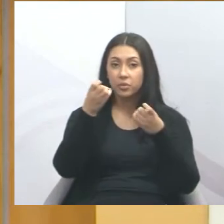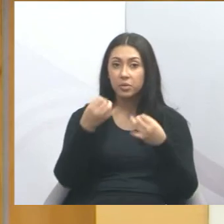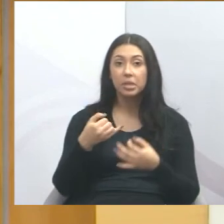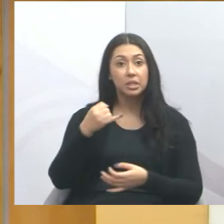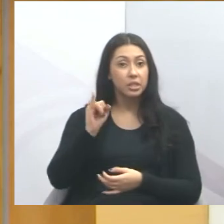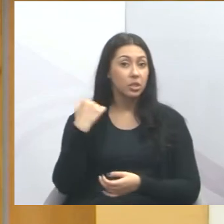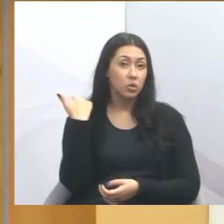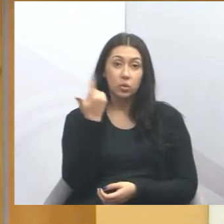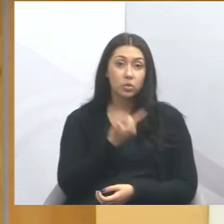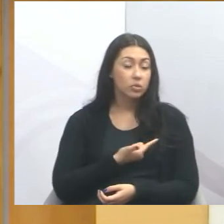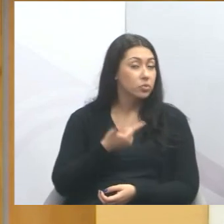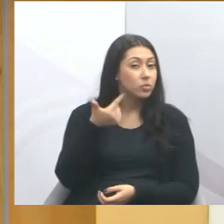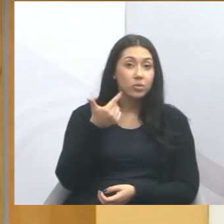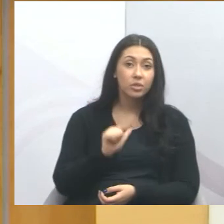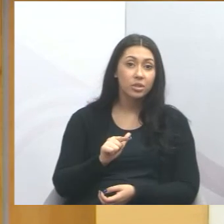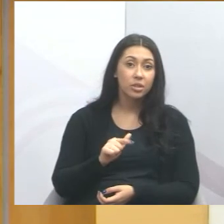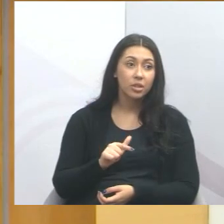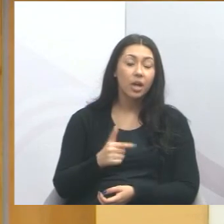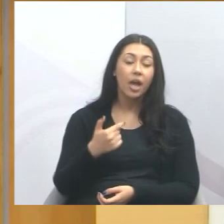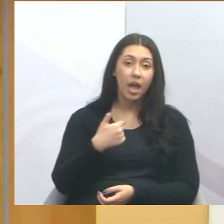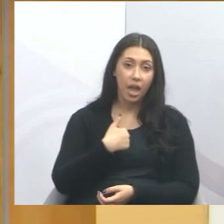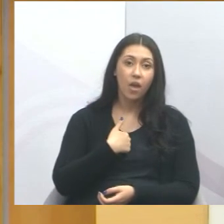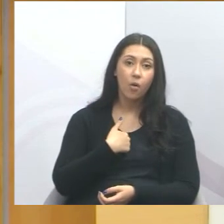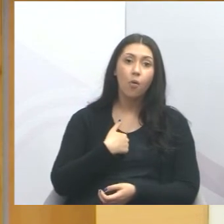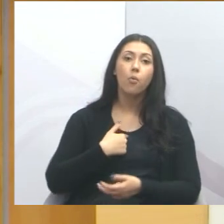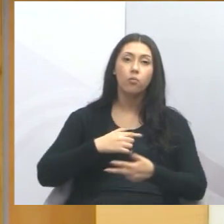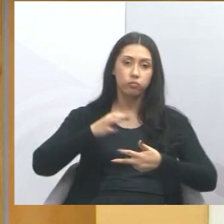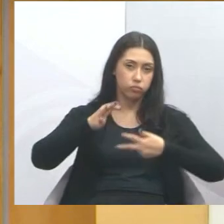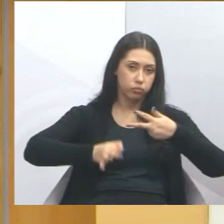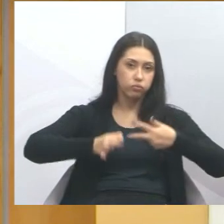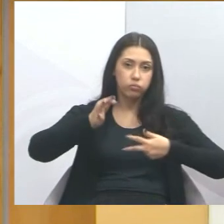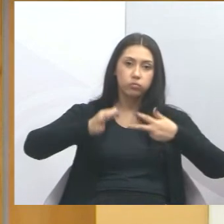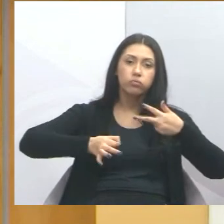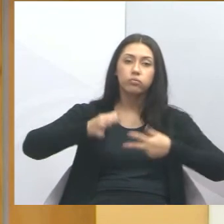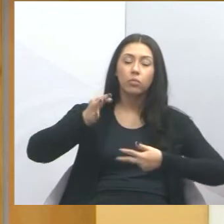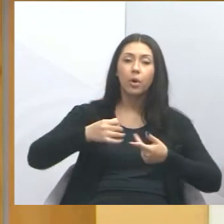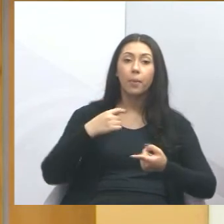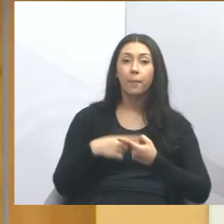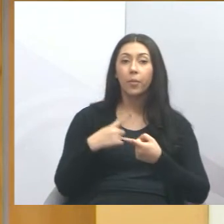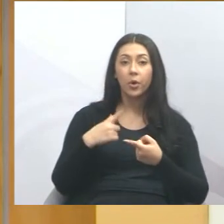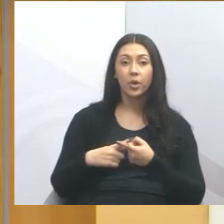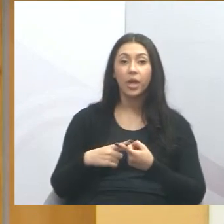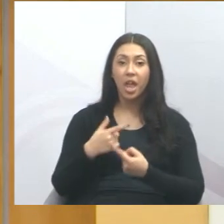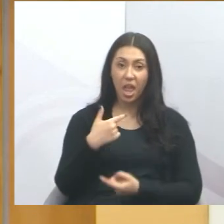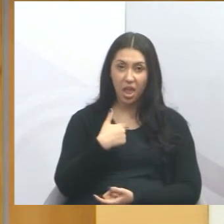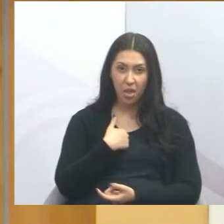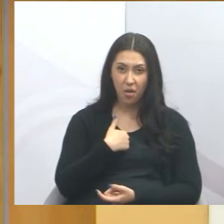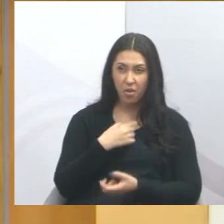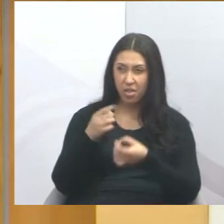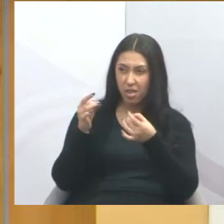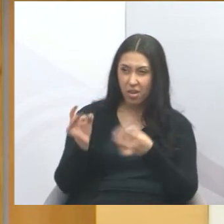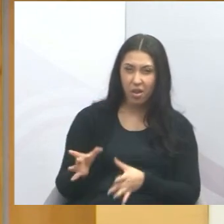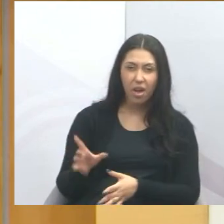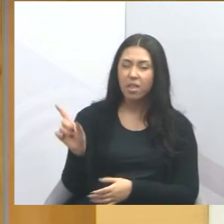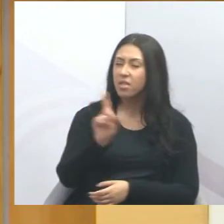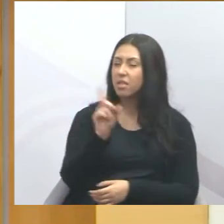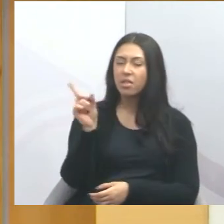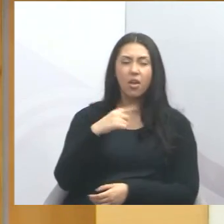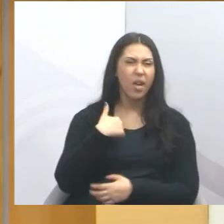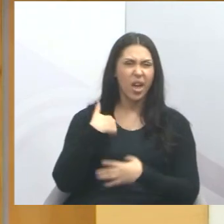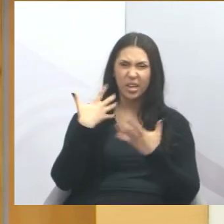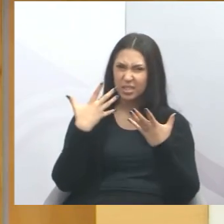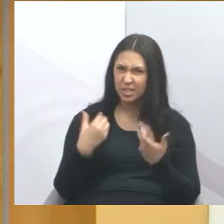via da política, vai se resolver na via do Poder Judiciário, porque não vou mais tolerar e